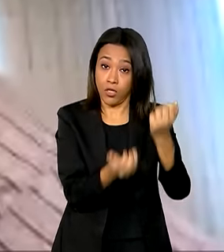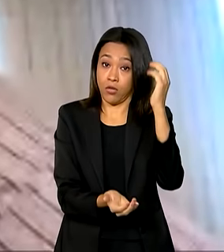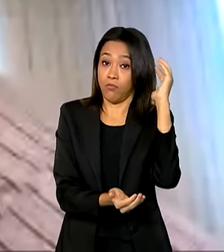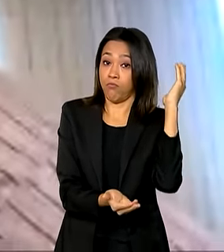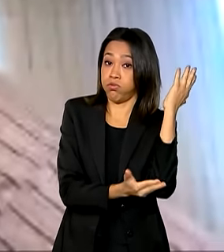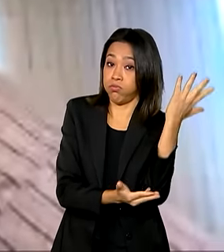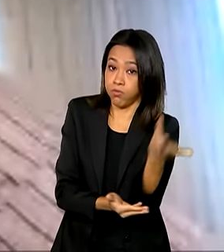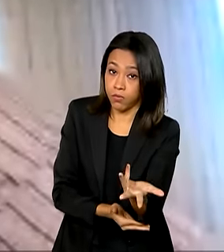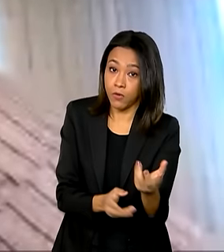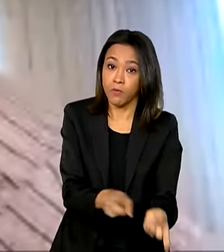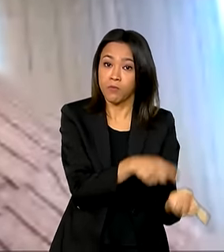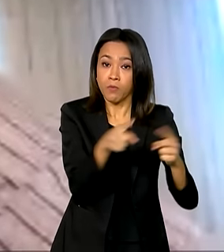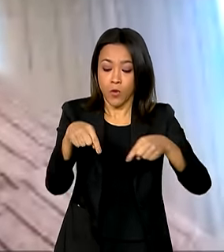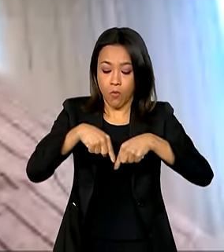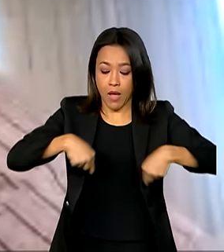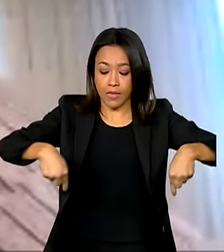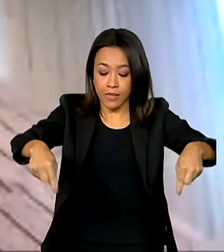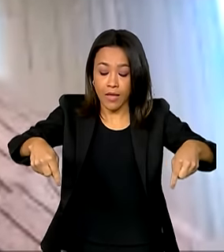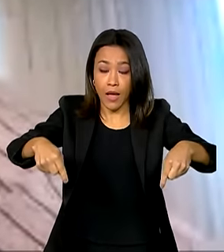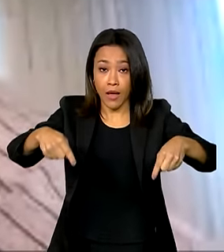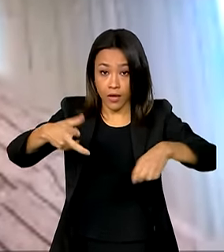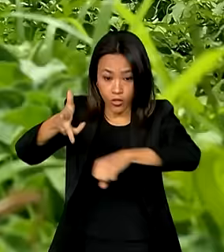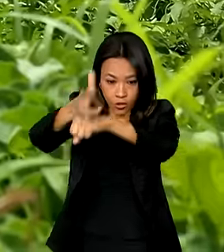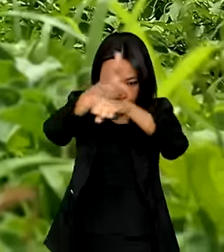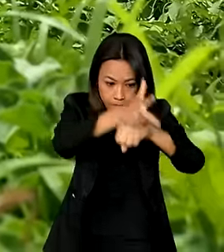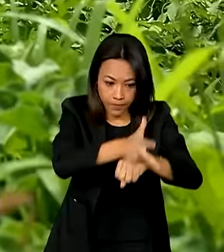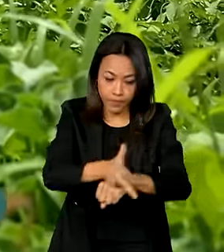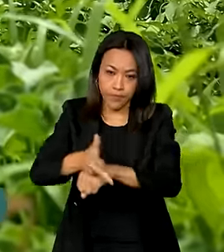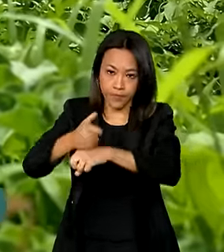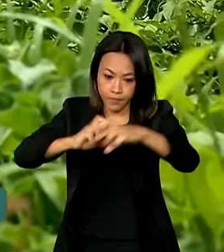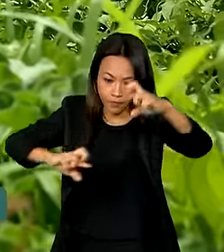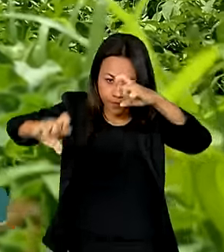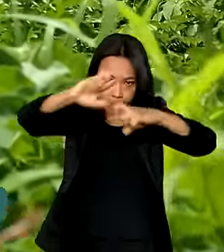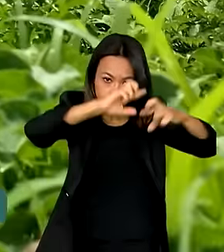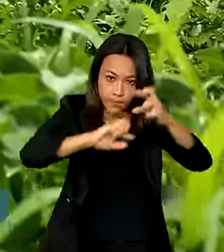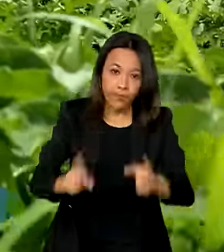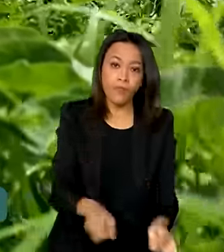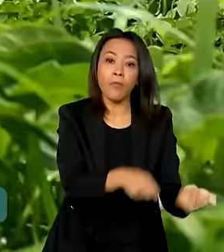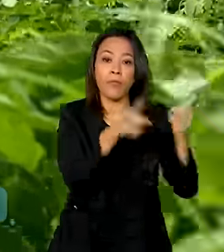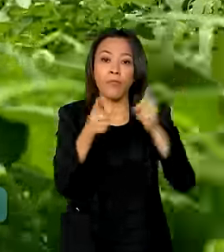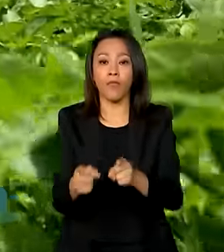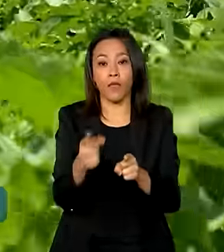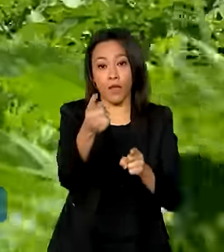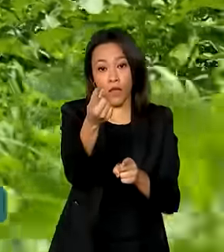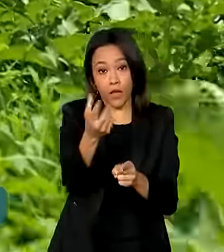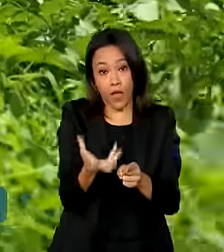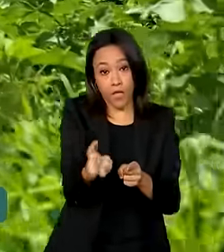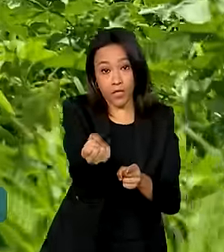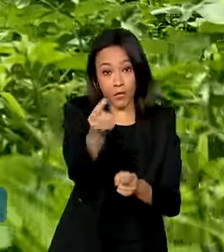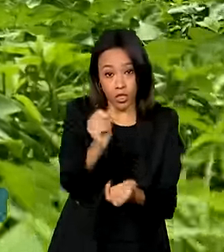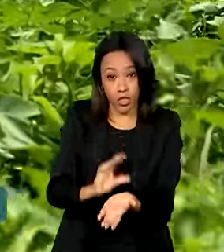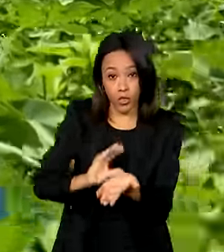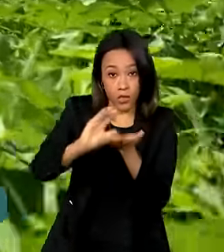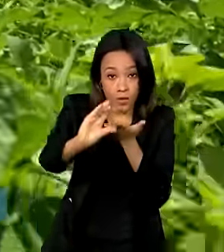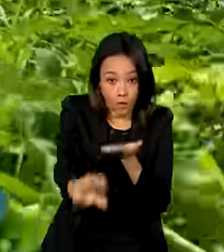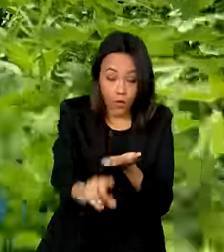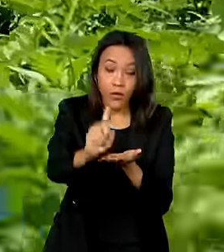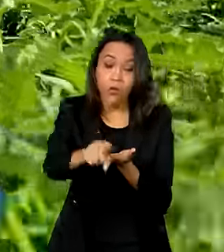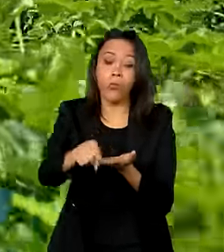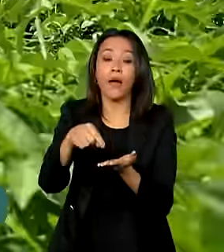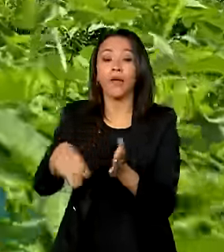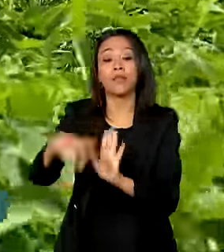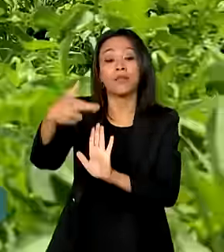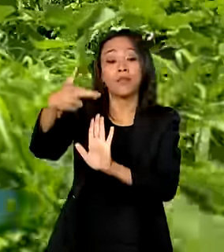sala de monitoramento dos desmatamentos e incêndios. Vão receber recursos para investimentos em regularização